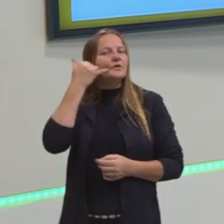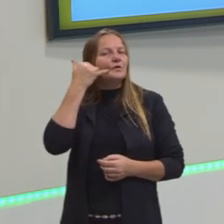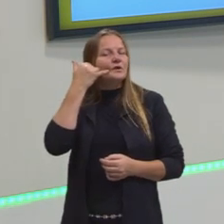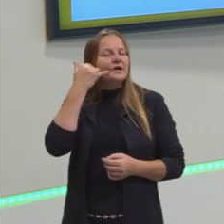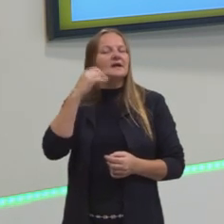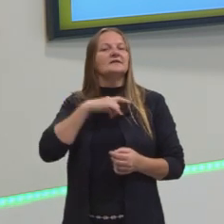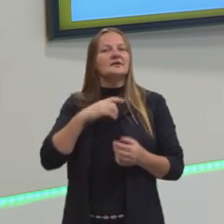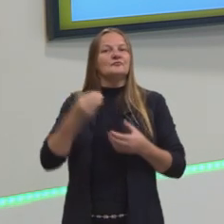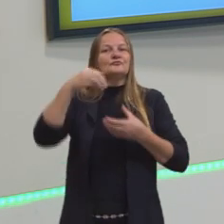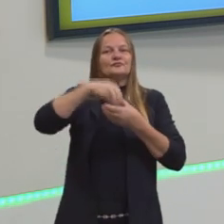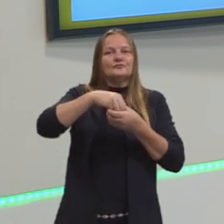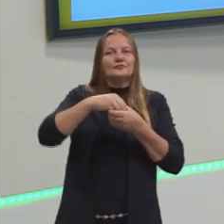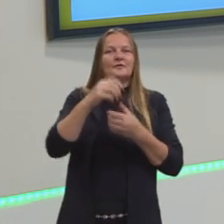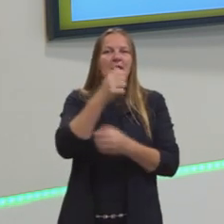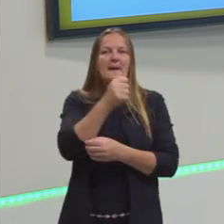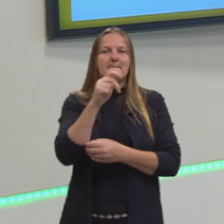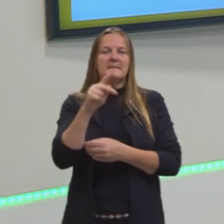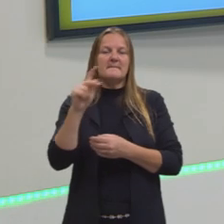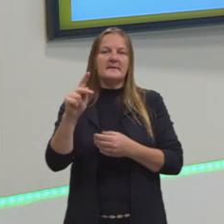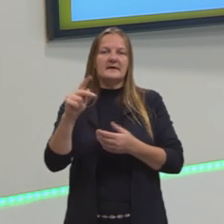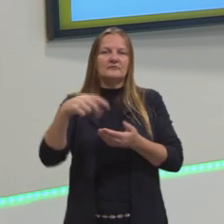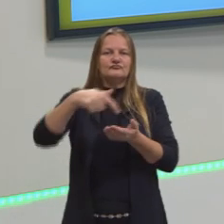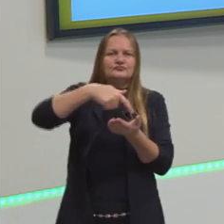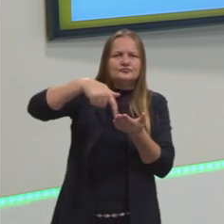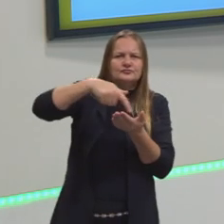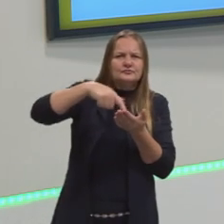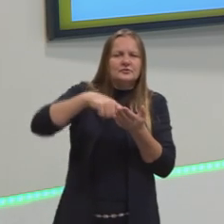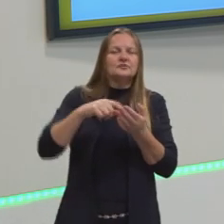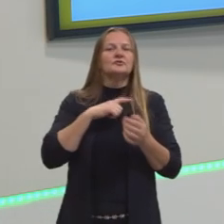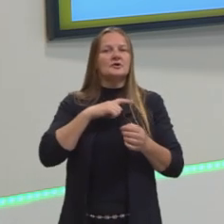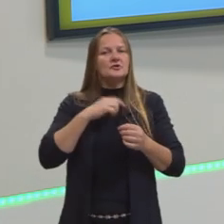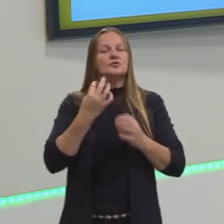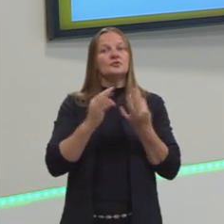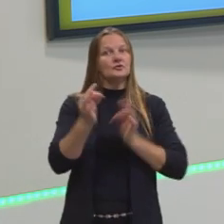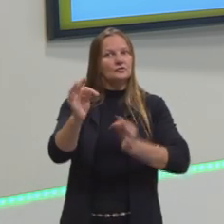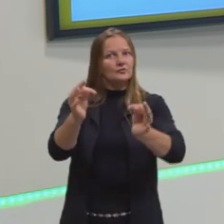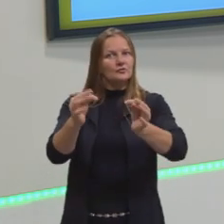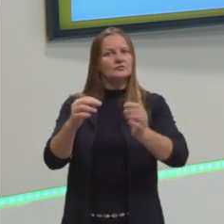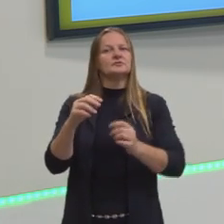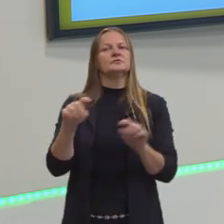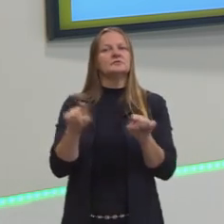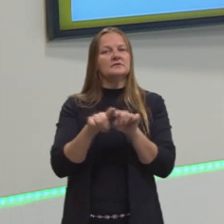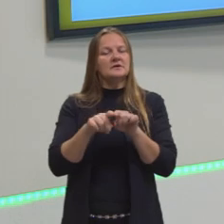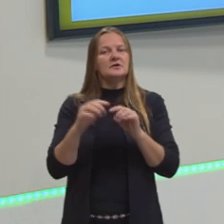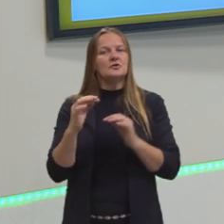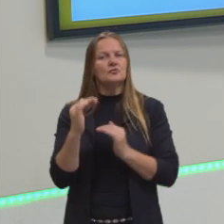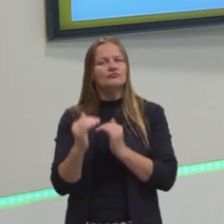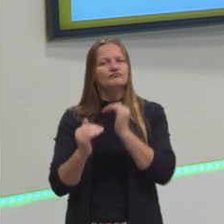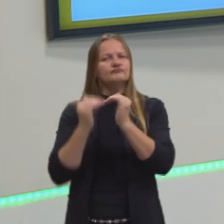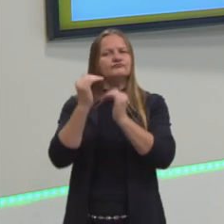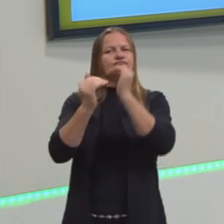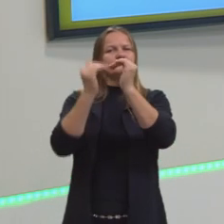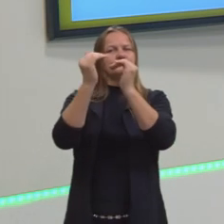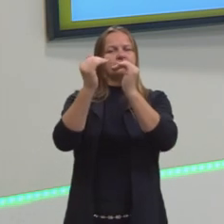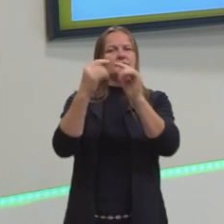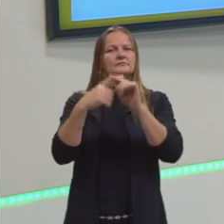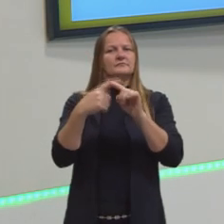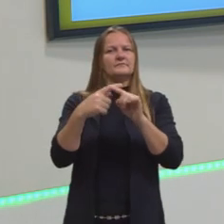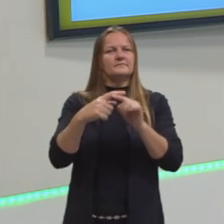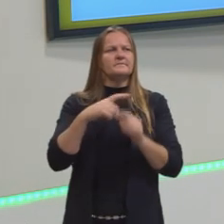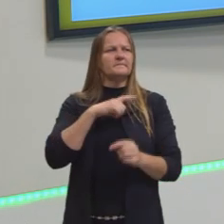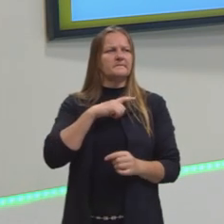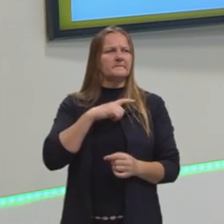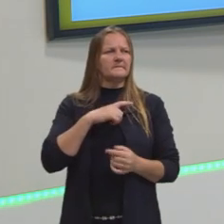que a gente utiliza aquele aplicativo, então, é um recurso tecnológico, hoje, que evoluiu, então, em função de tudo que